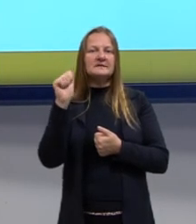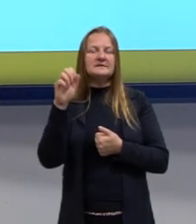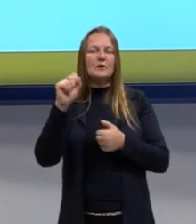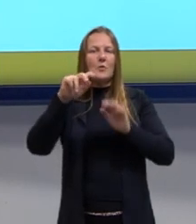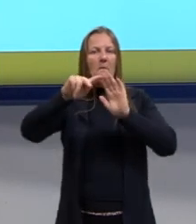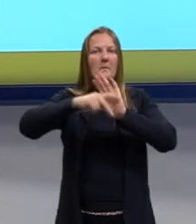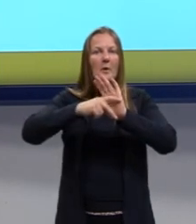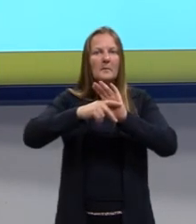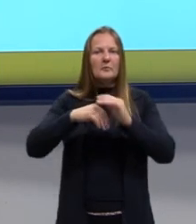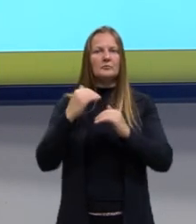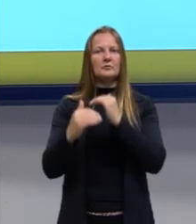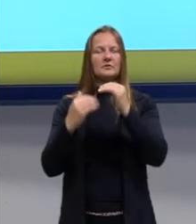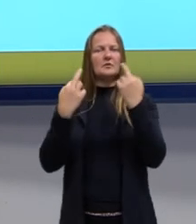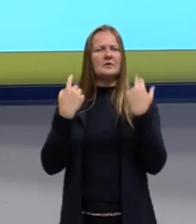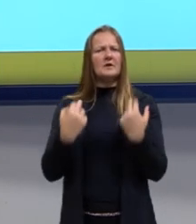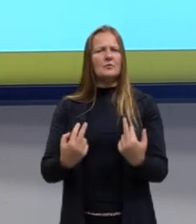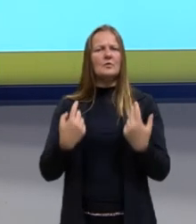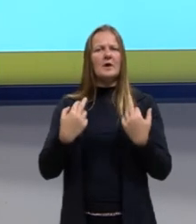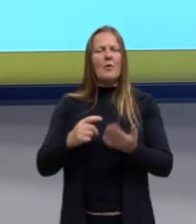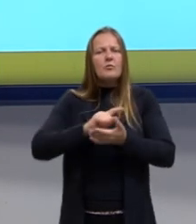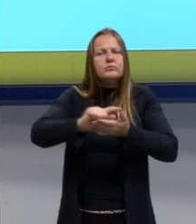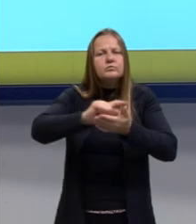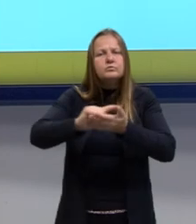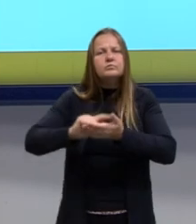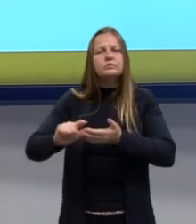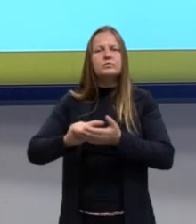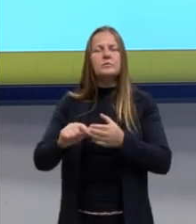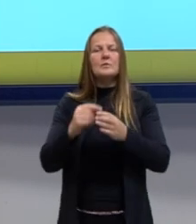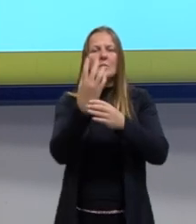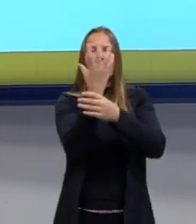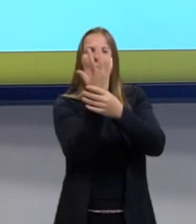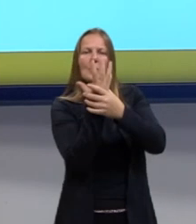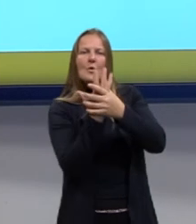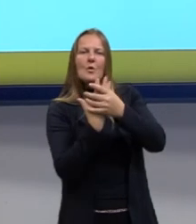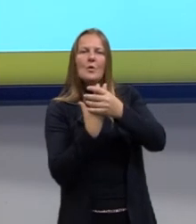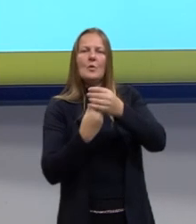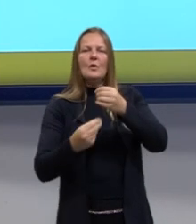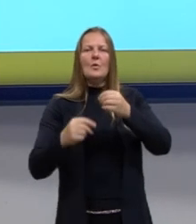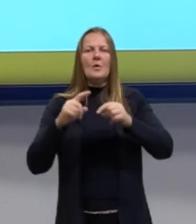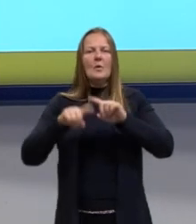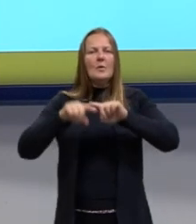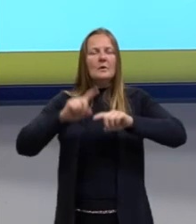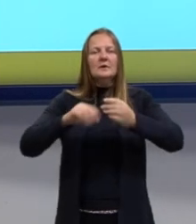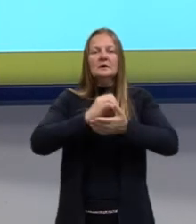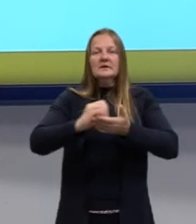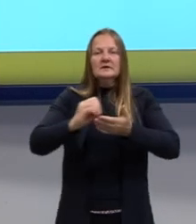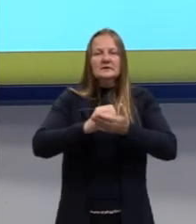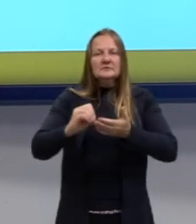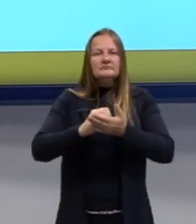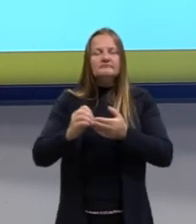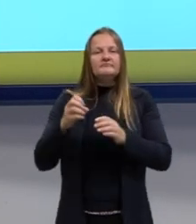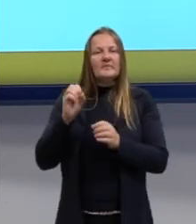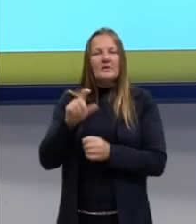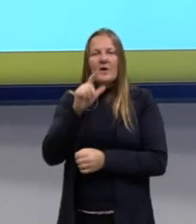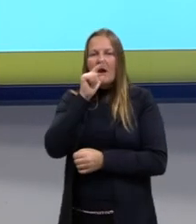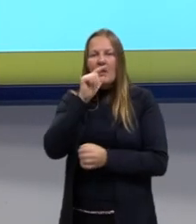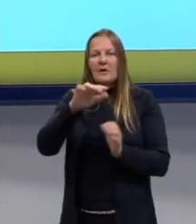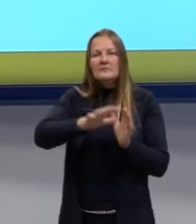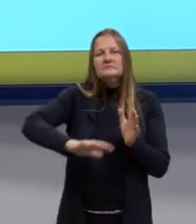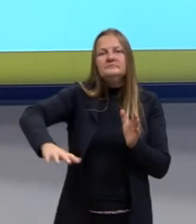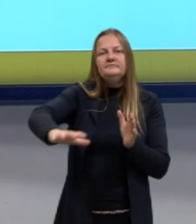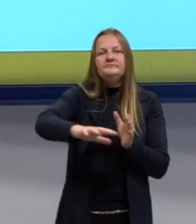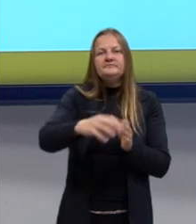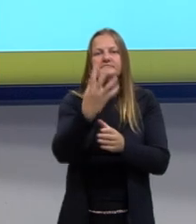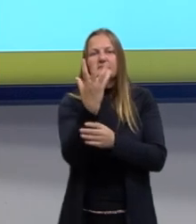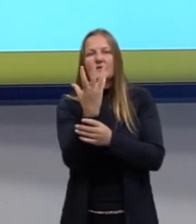É um processo natural na qual cargas poluidoras de origem orgânica lançadas em um corpo d'água